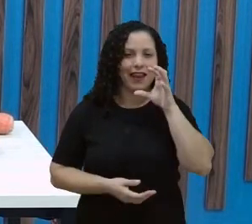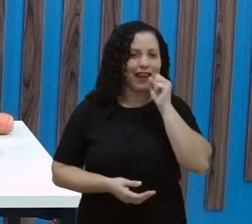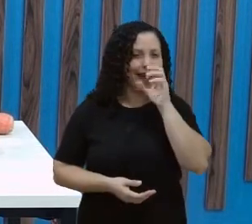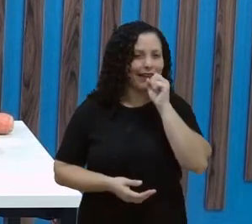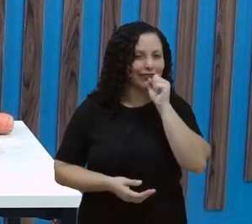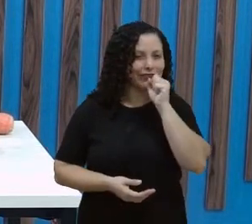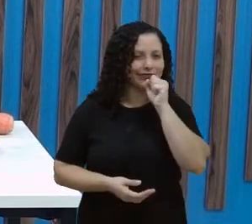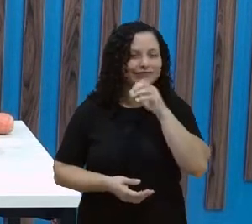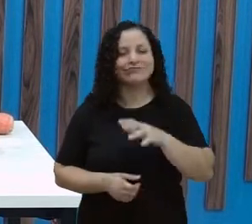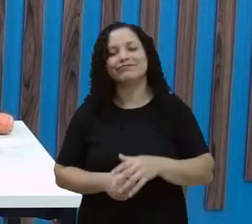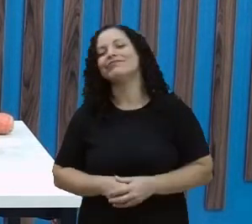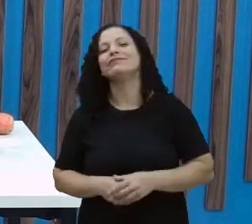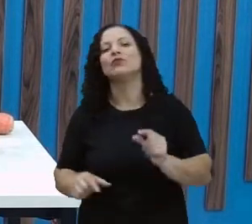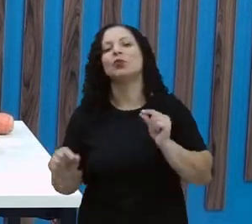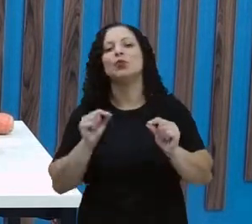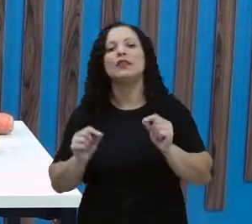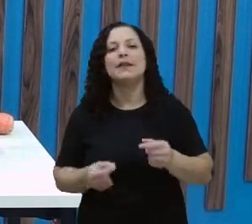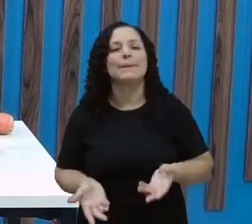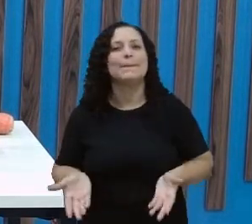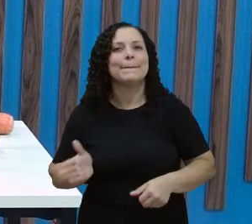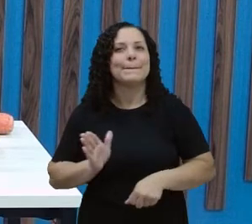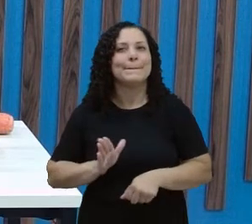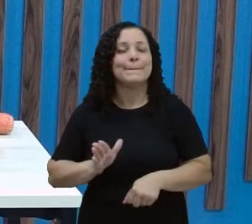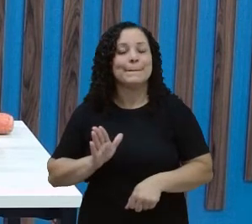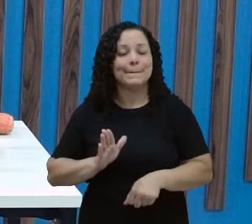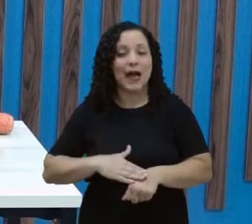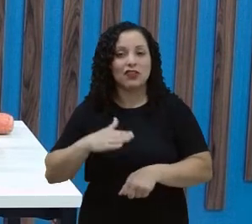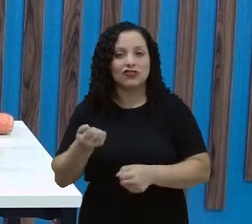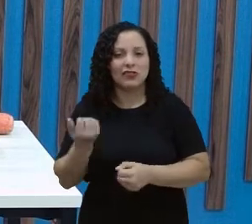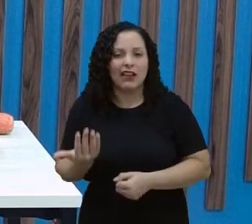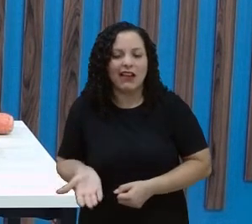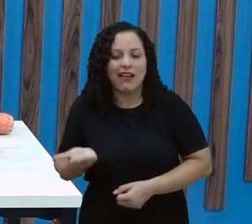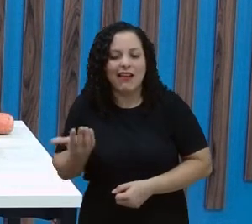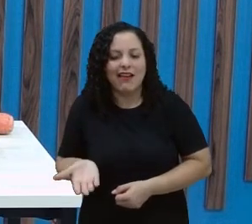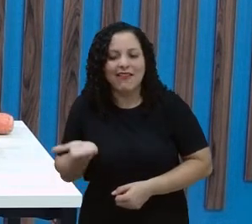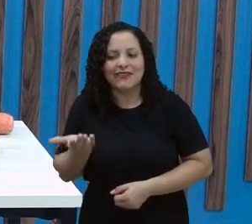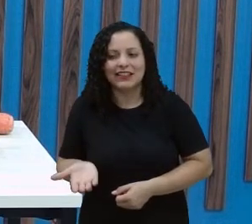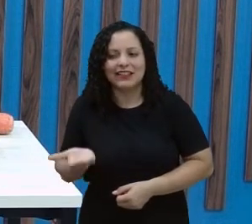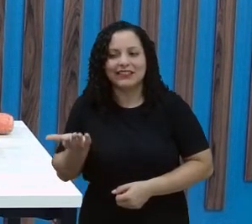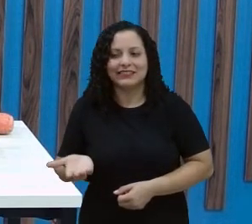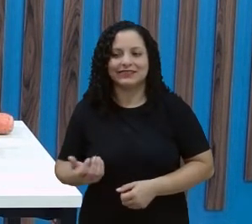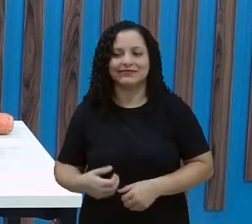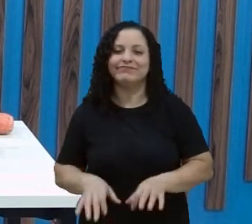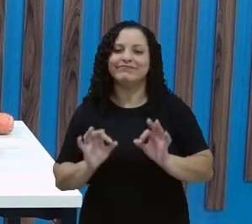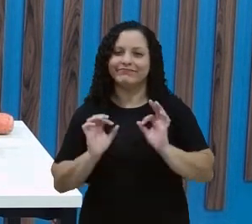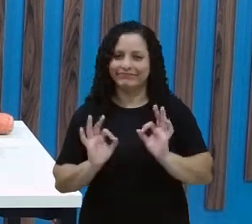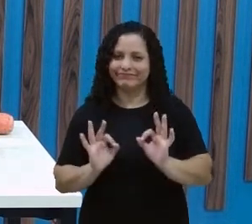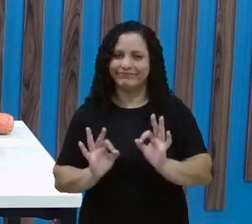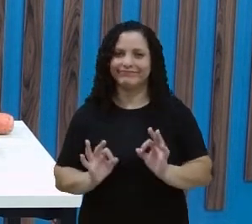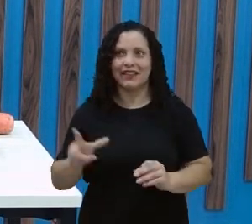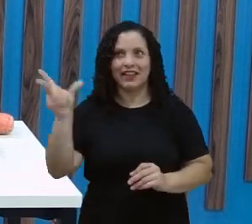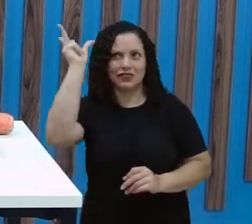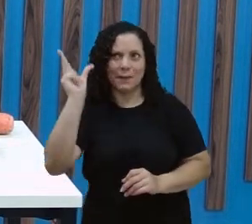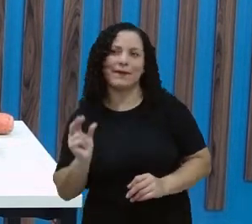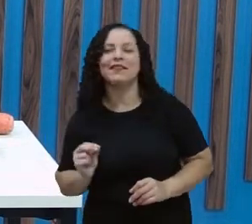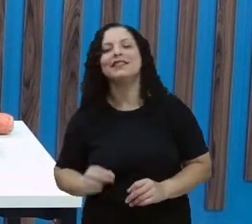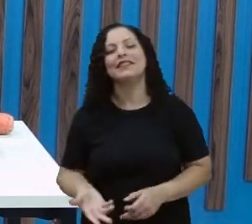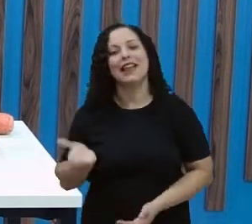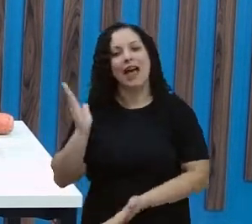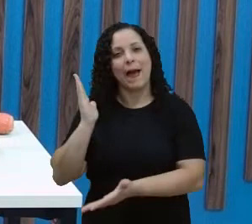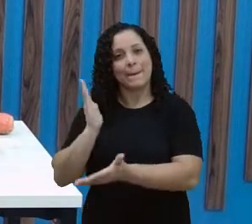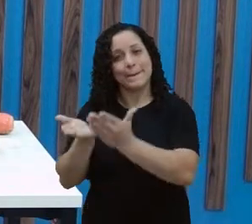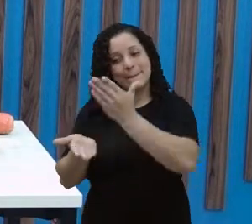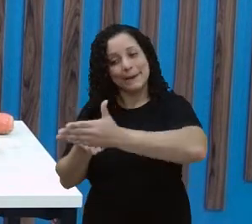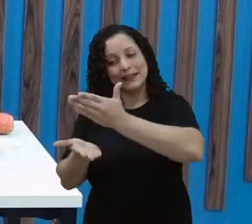acho. Que é o que pesa menos ou o que pesa mais? Menos, menos vai ser a batata. Então, professora Elis, é esperta, viu? Uma batata, deixa eu ver.